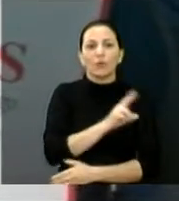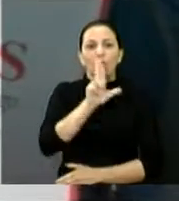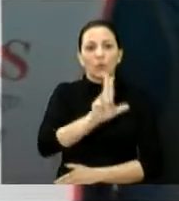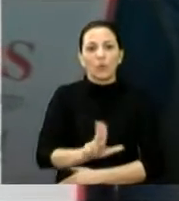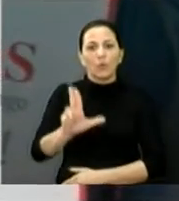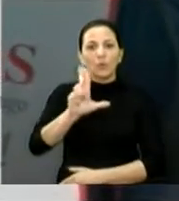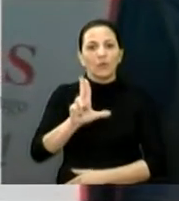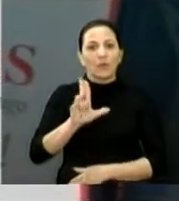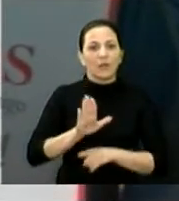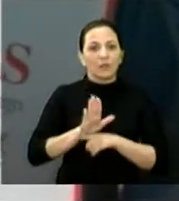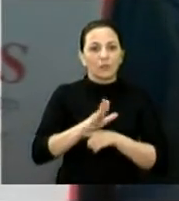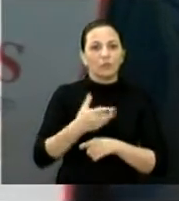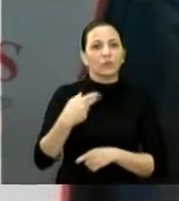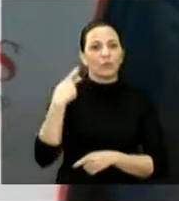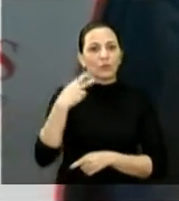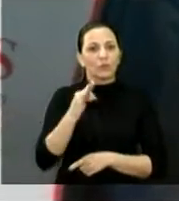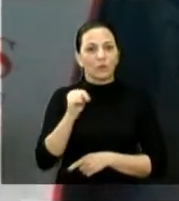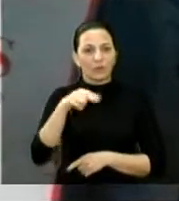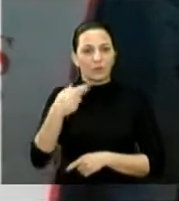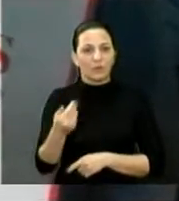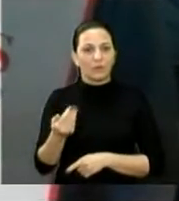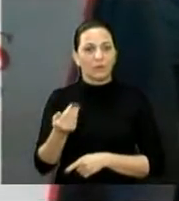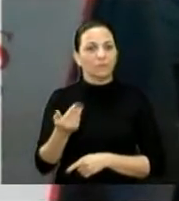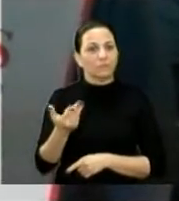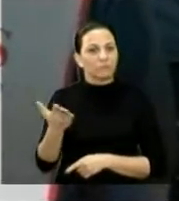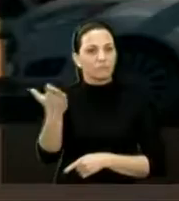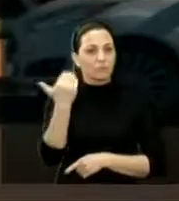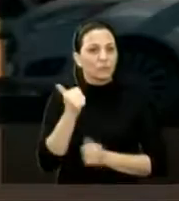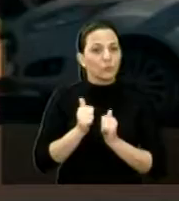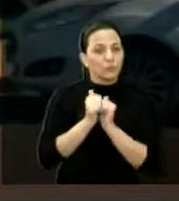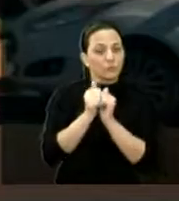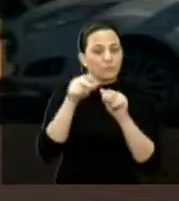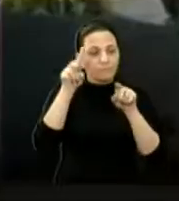também nos acompanhando nesse evento. Vamos ver como é vai ser o dia.